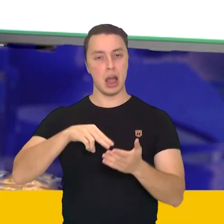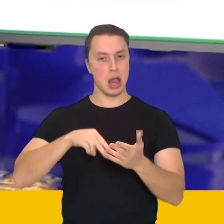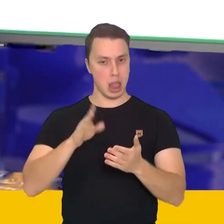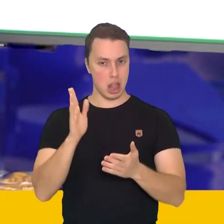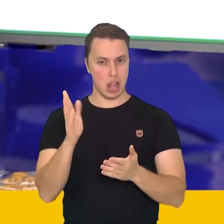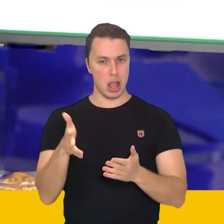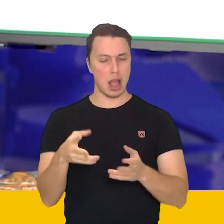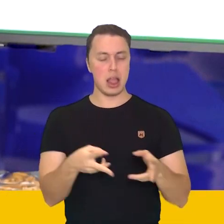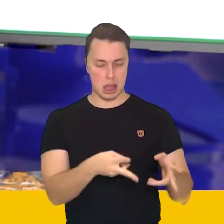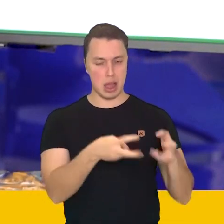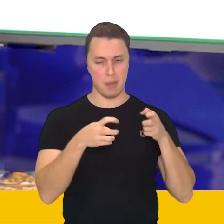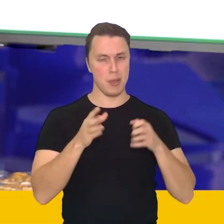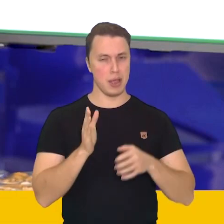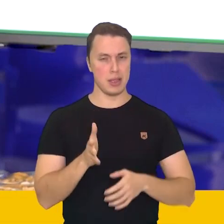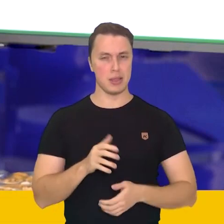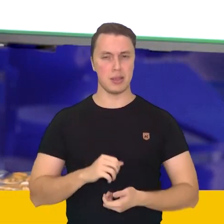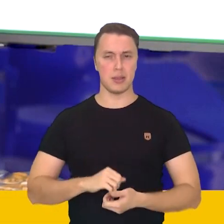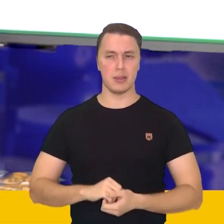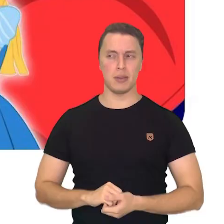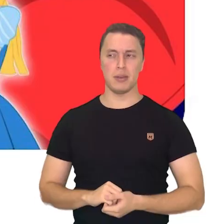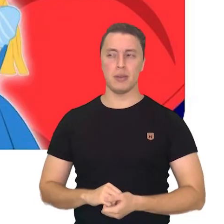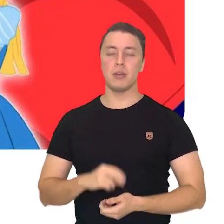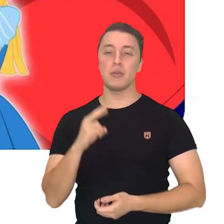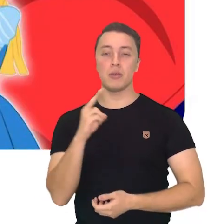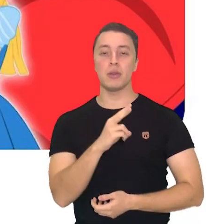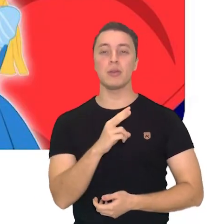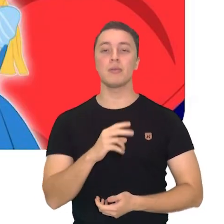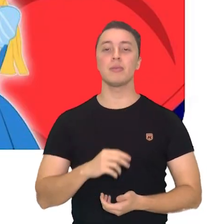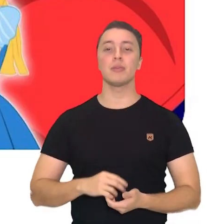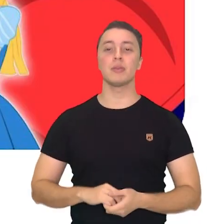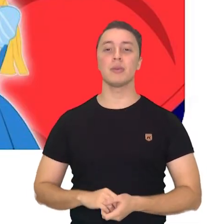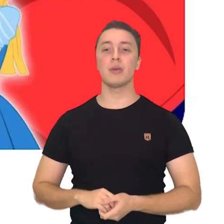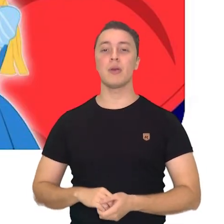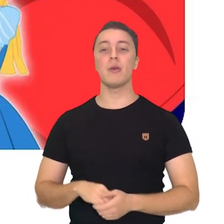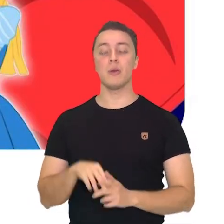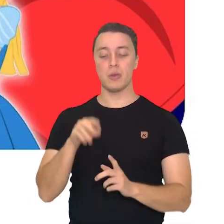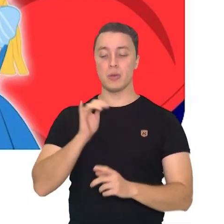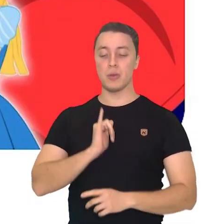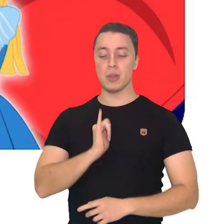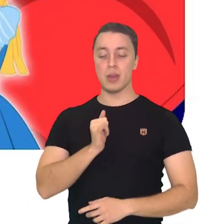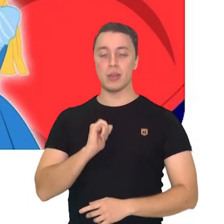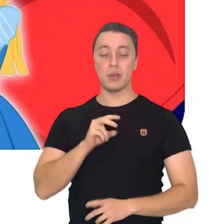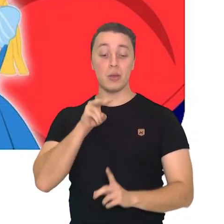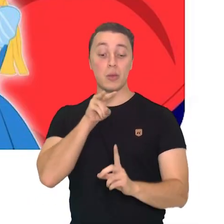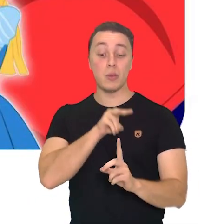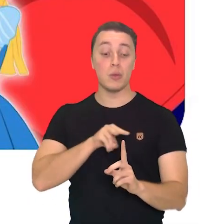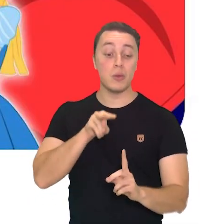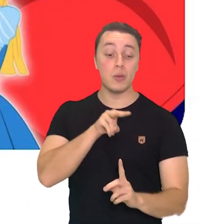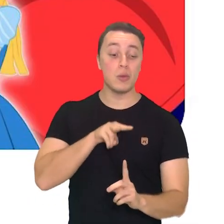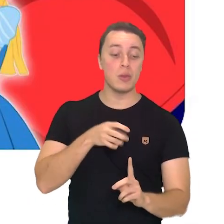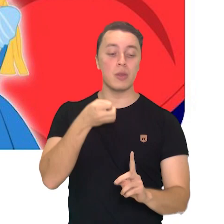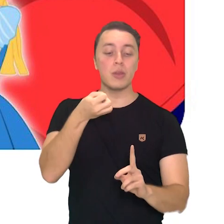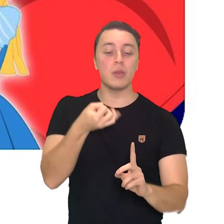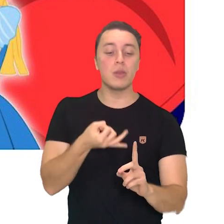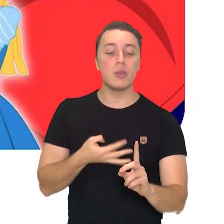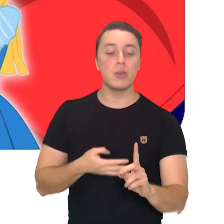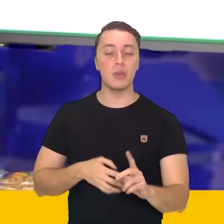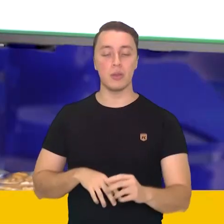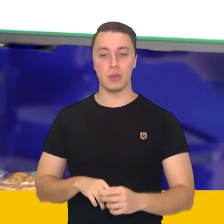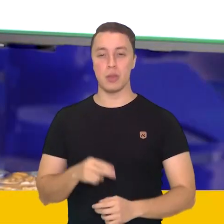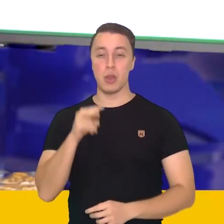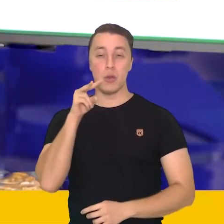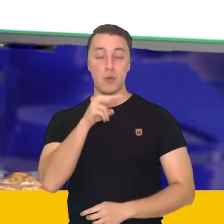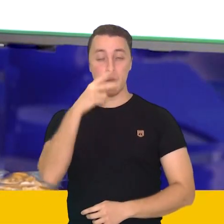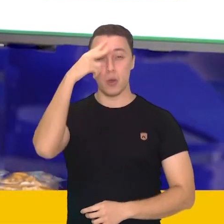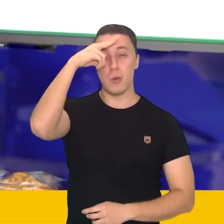saber identificar. Vamos ver qual é a resposta. Quem respondeu o observador está certo. O observador é a pessoa que